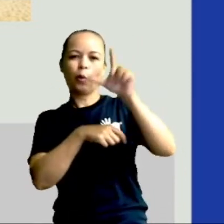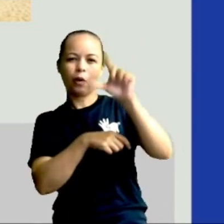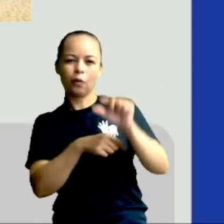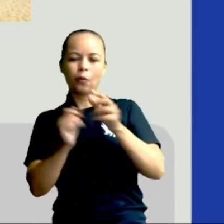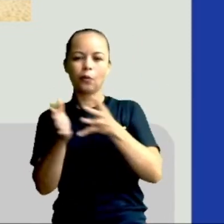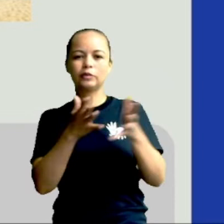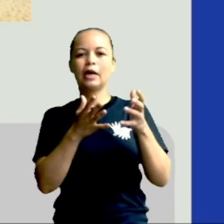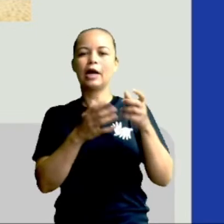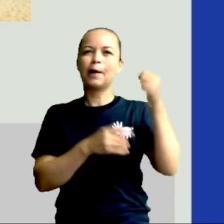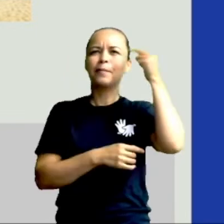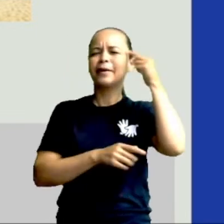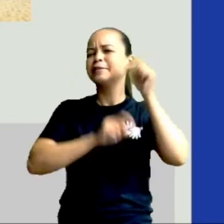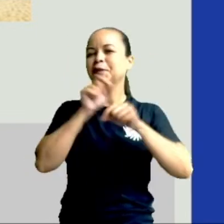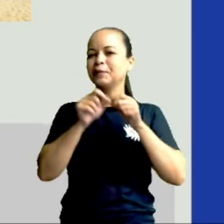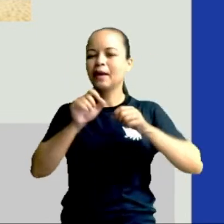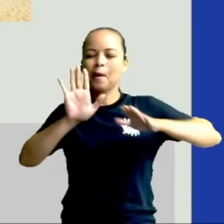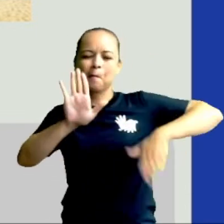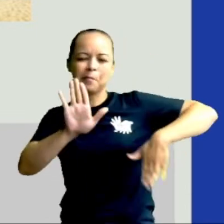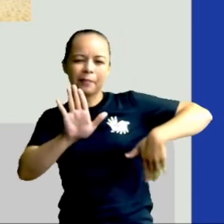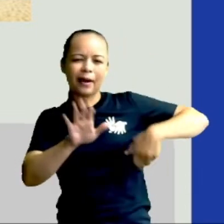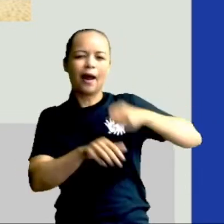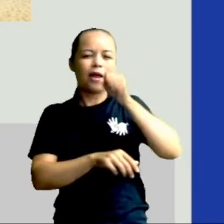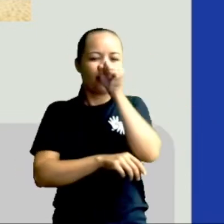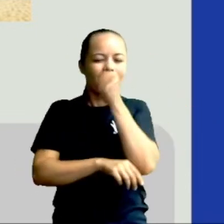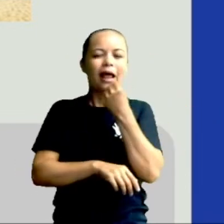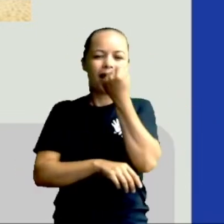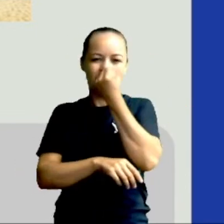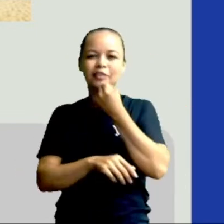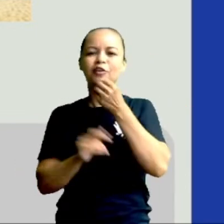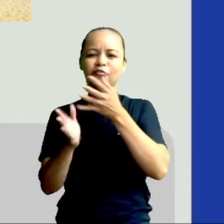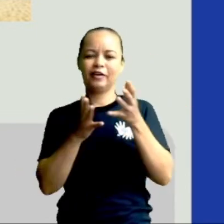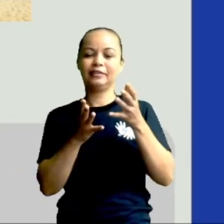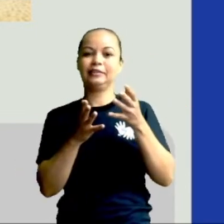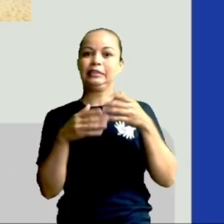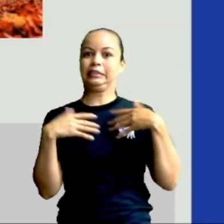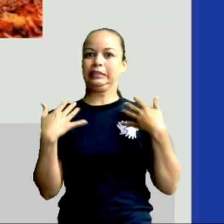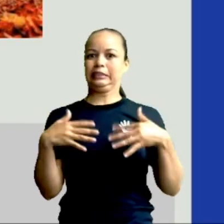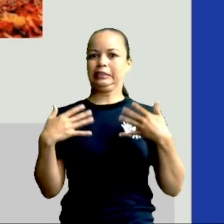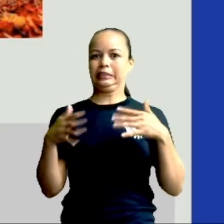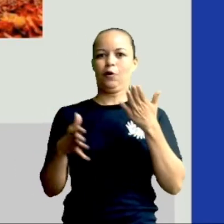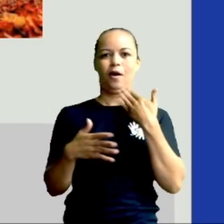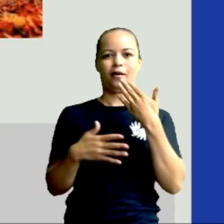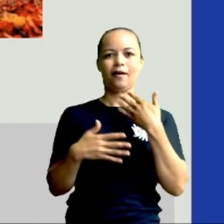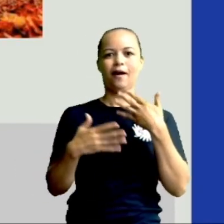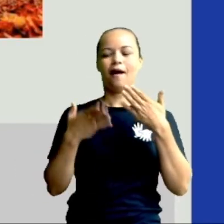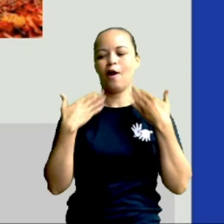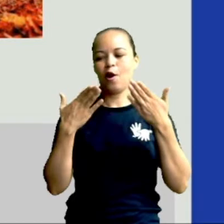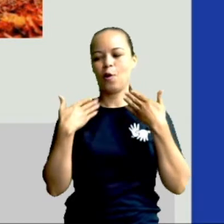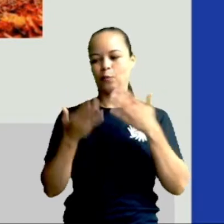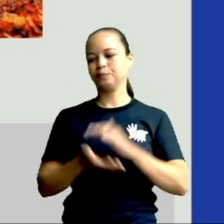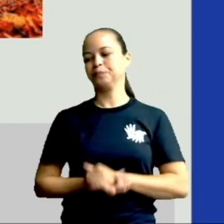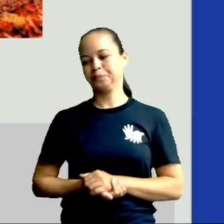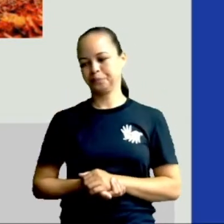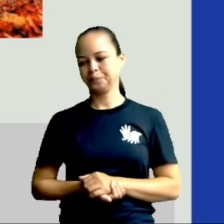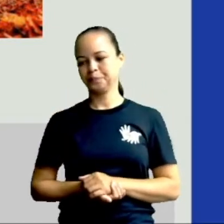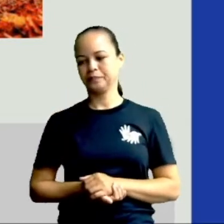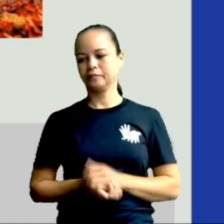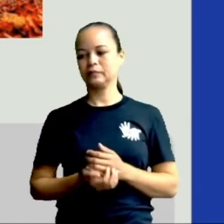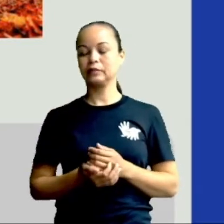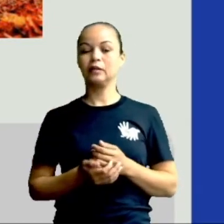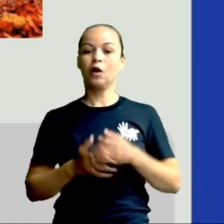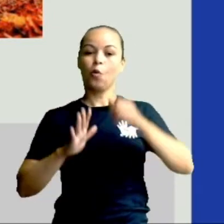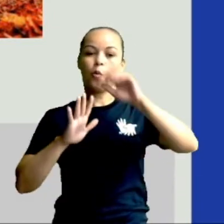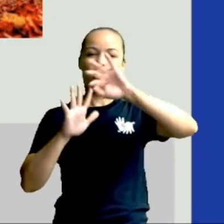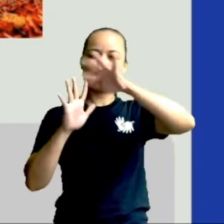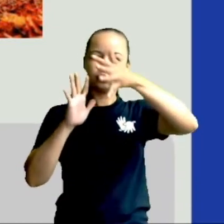pensa logo em praia, a gente pensa logo em sorvete, né? Deu até calor, só pra pensar. O outono. No geral,